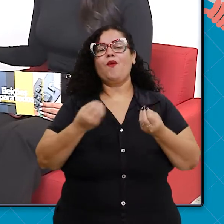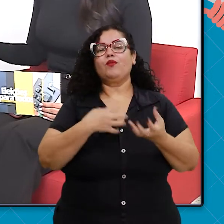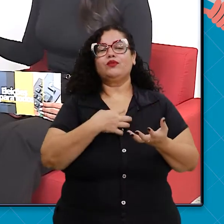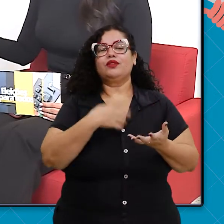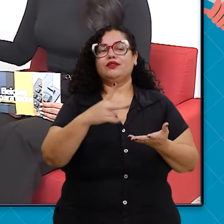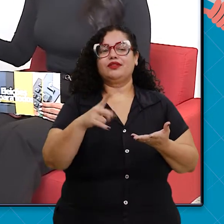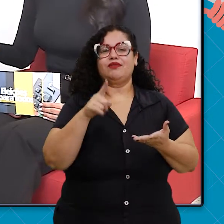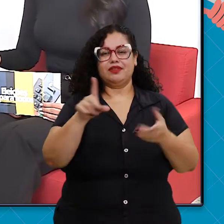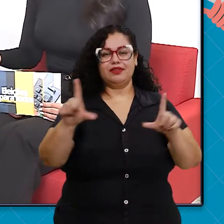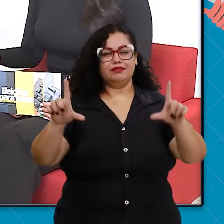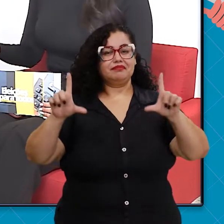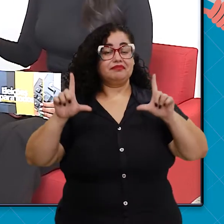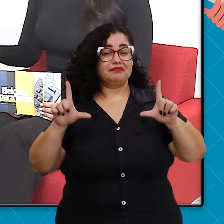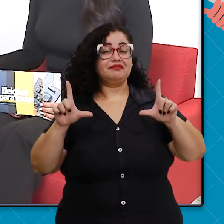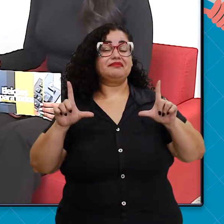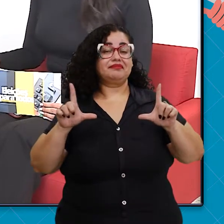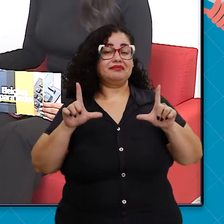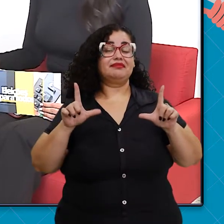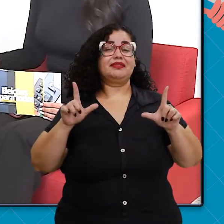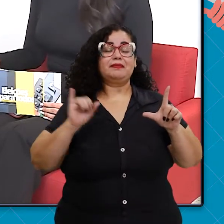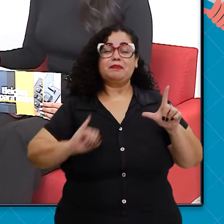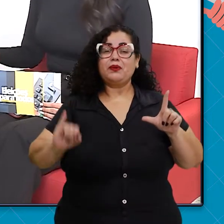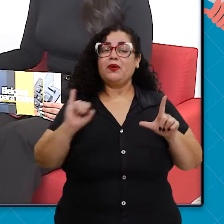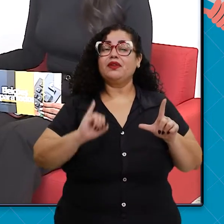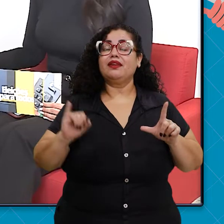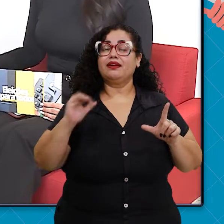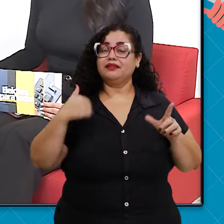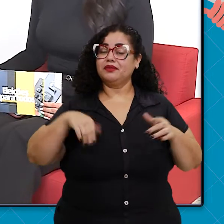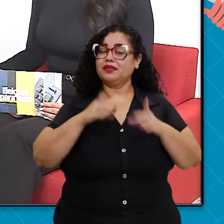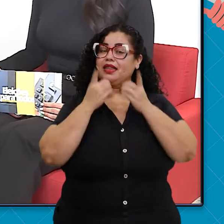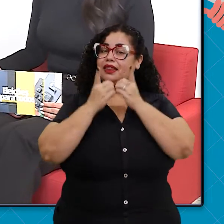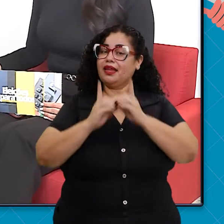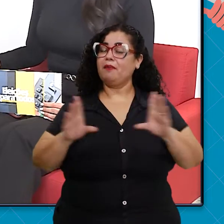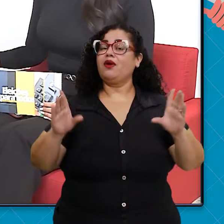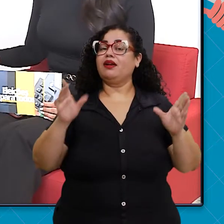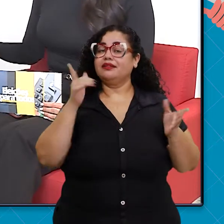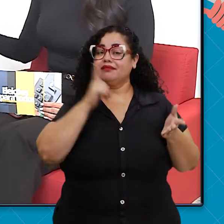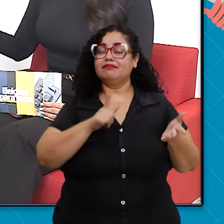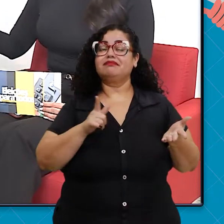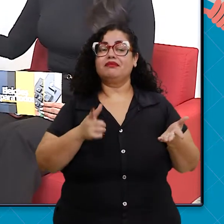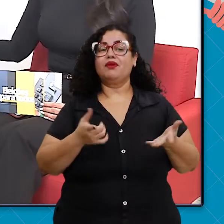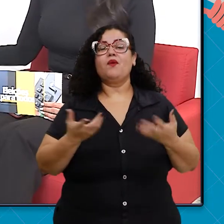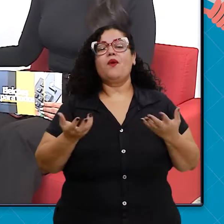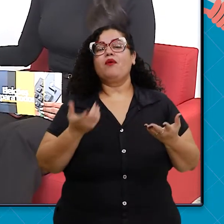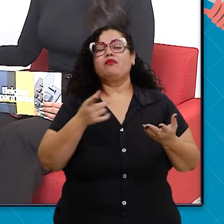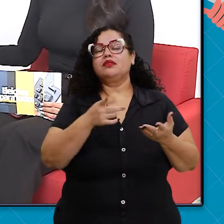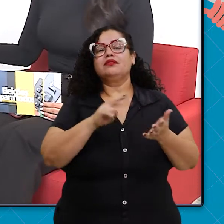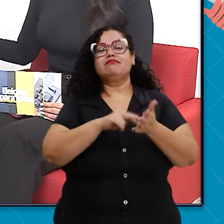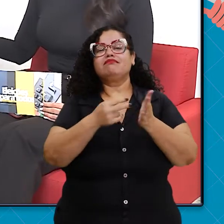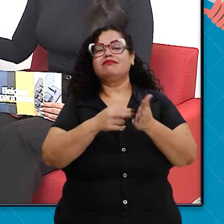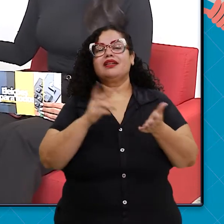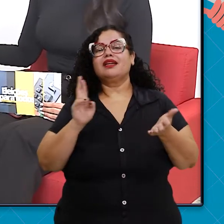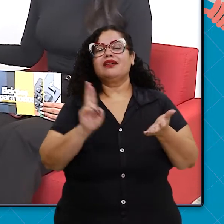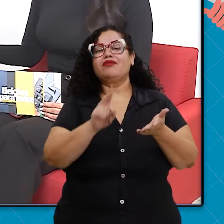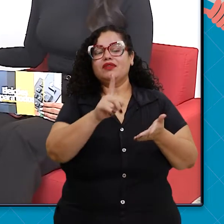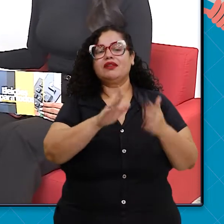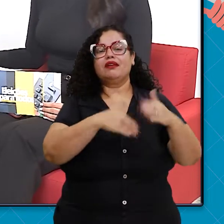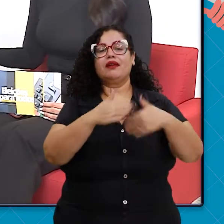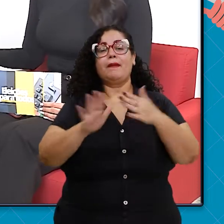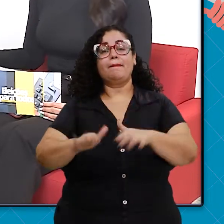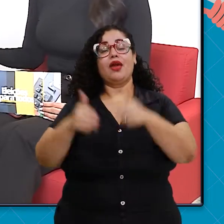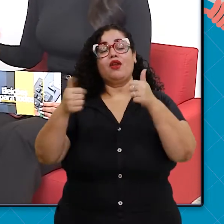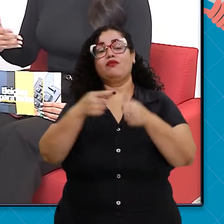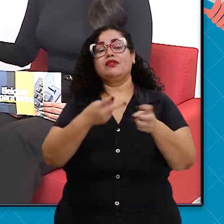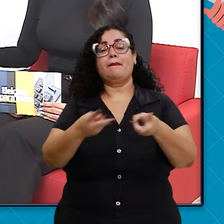você participar de uma campanha tão importante para a nossa democracia e qual foi o resultado que você vem colhendo, que você